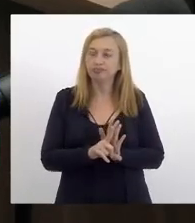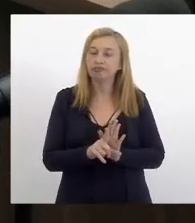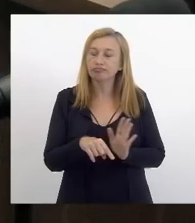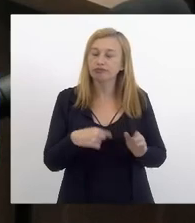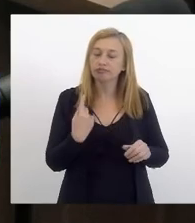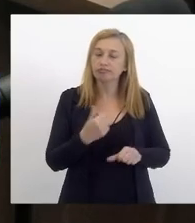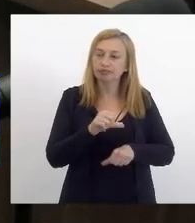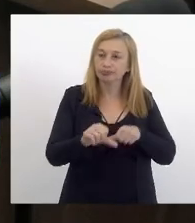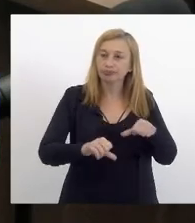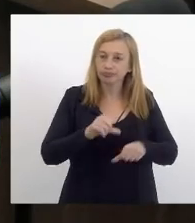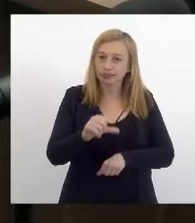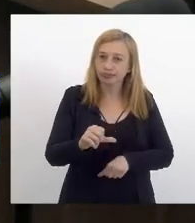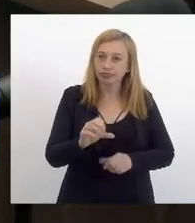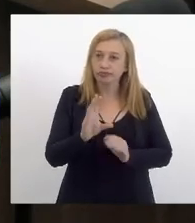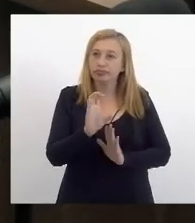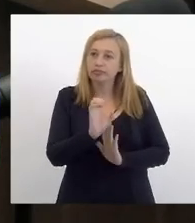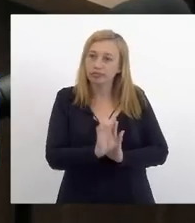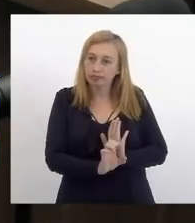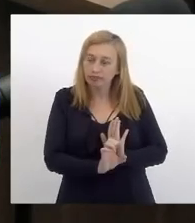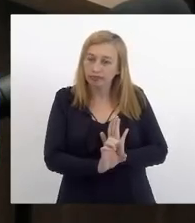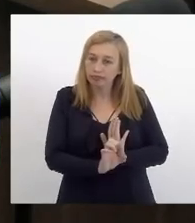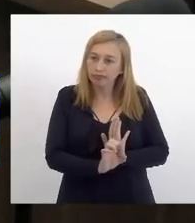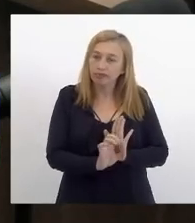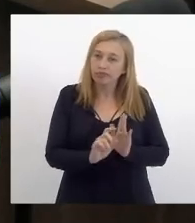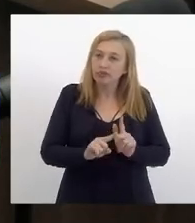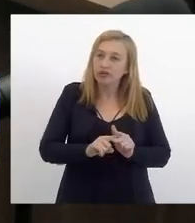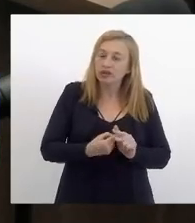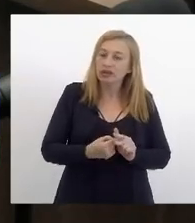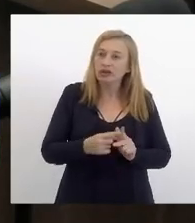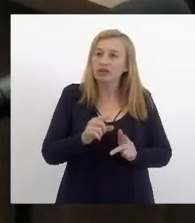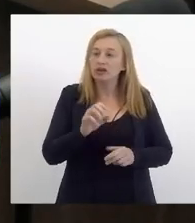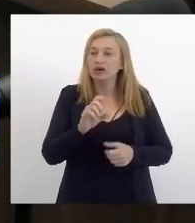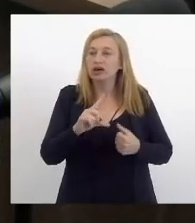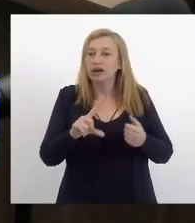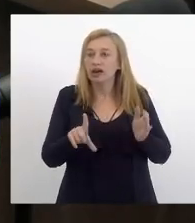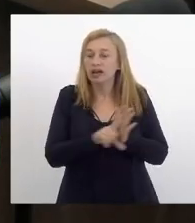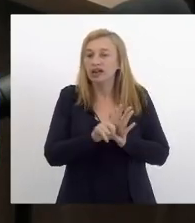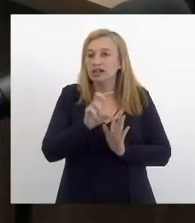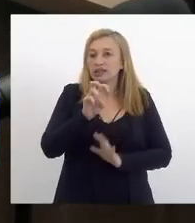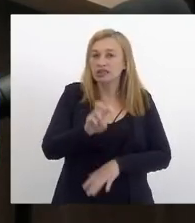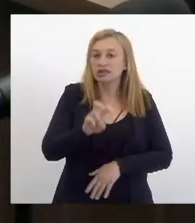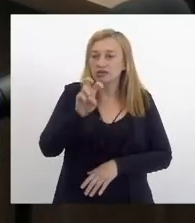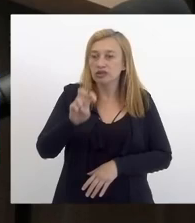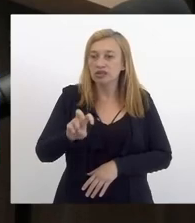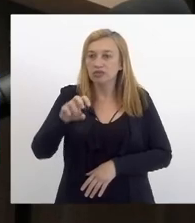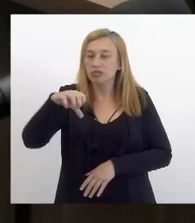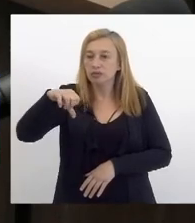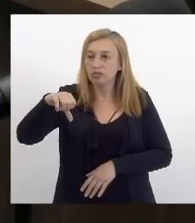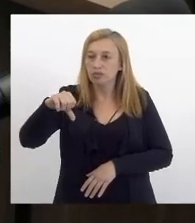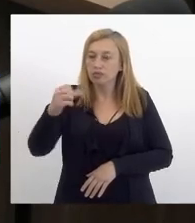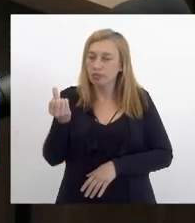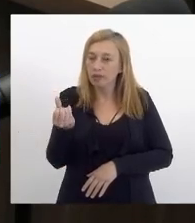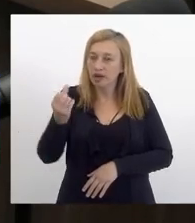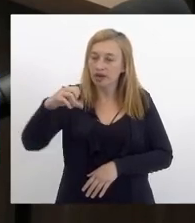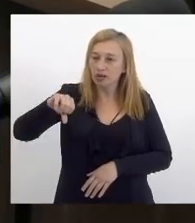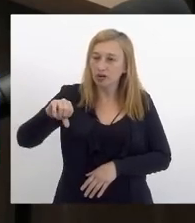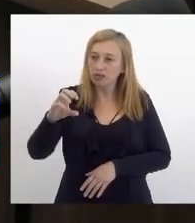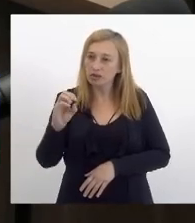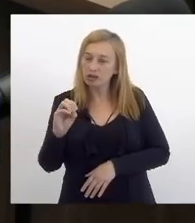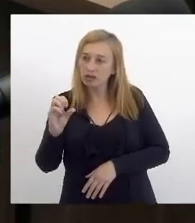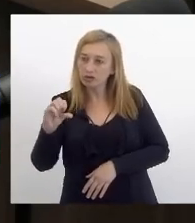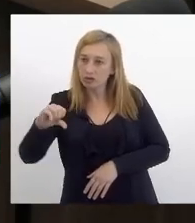transformássemos por emenda alterando a lei 5569 de 09 deputado